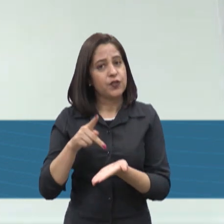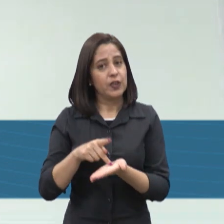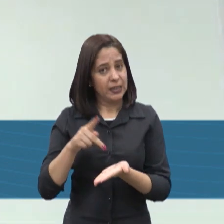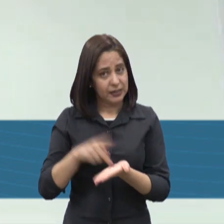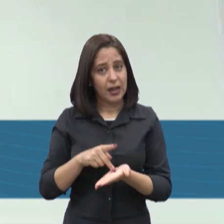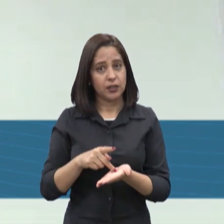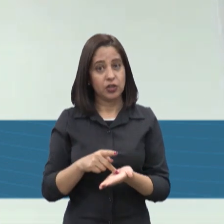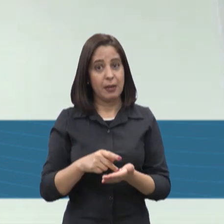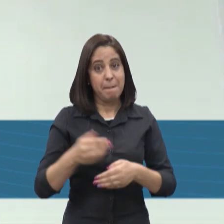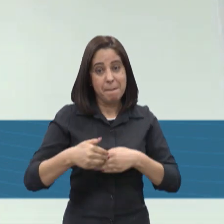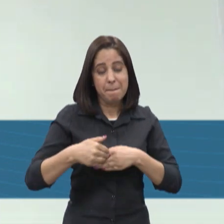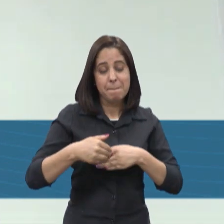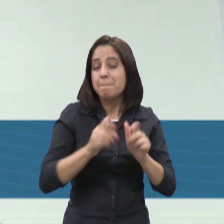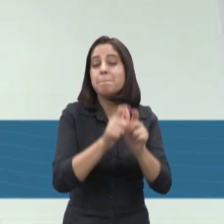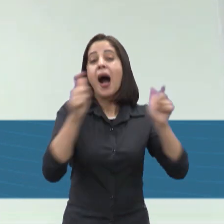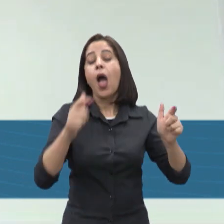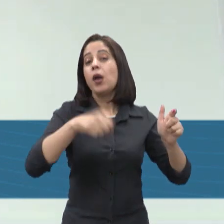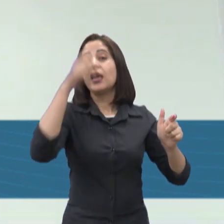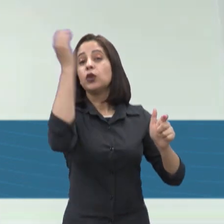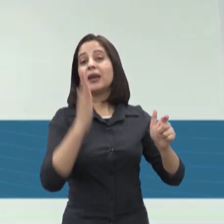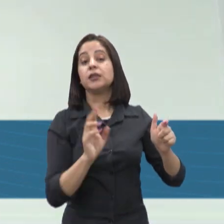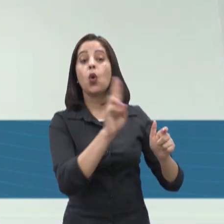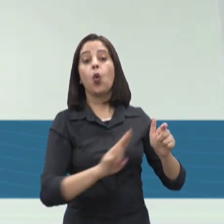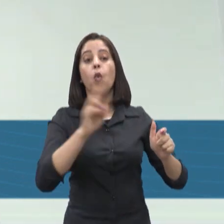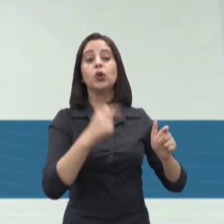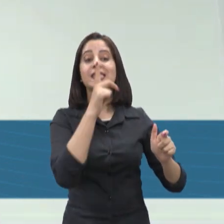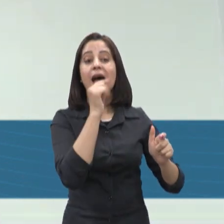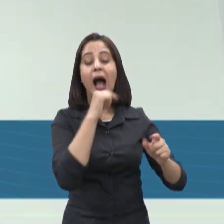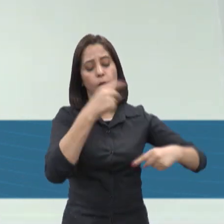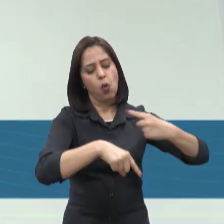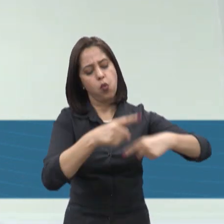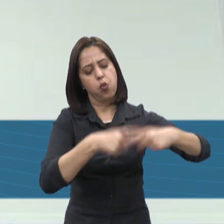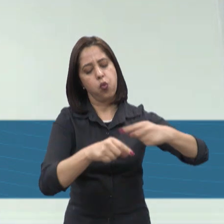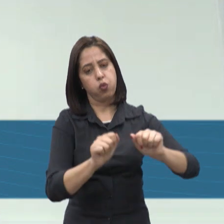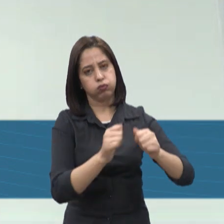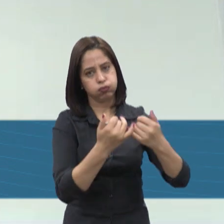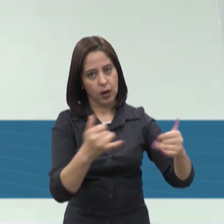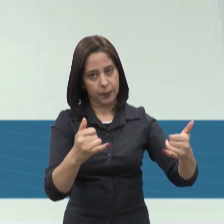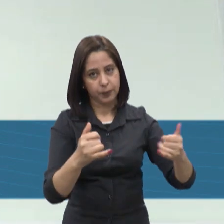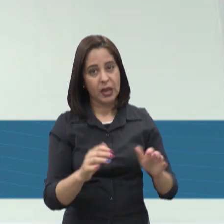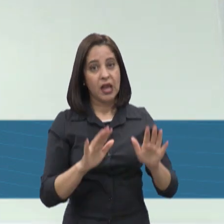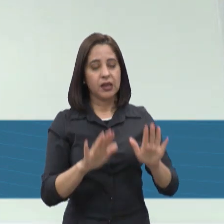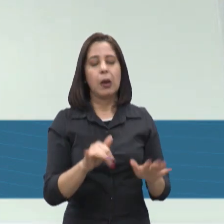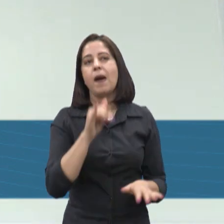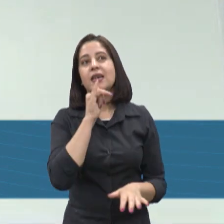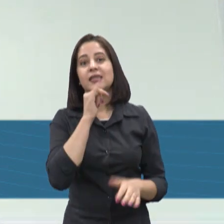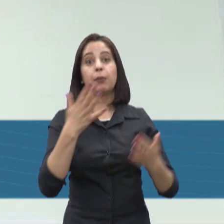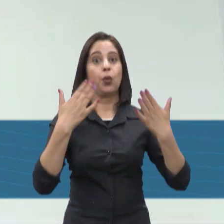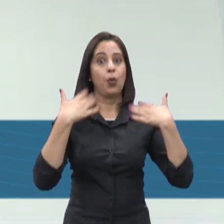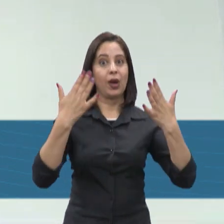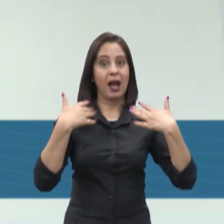hidrelétricas. Então, quando nós temos a estação do ano, por exemplo, o verão,